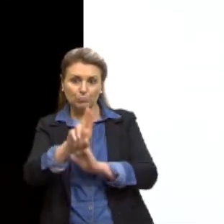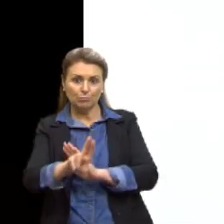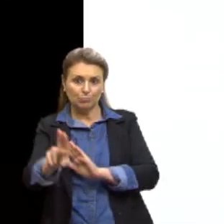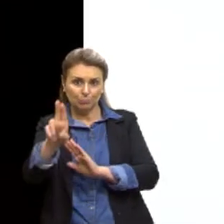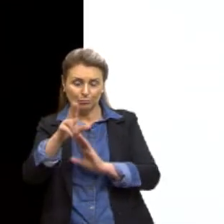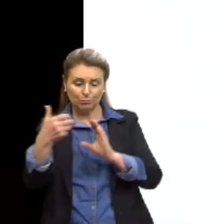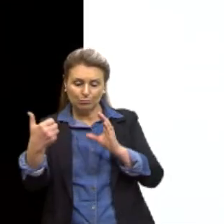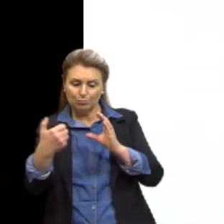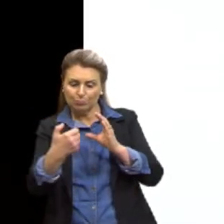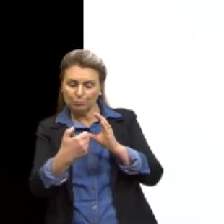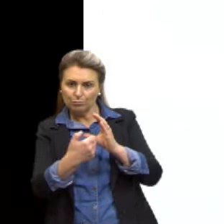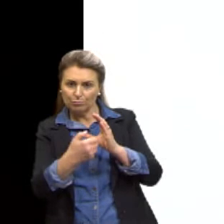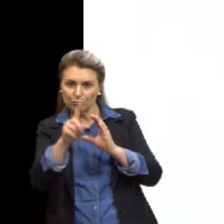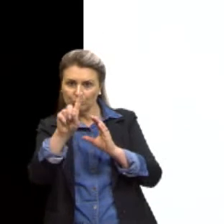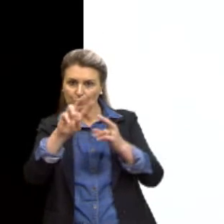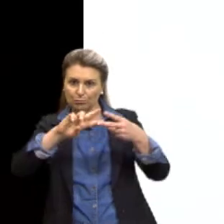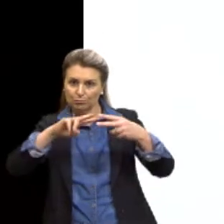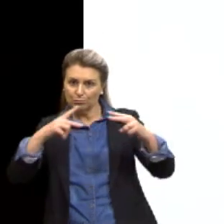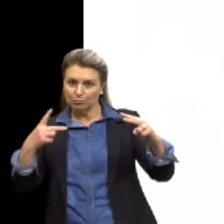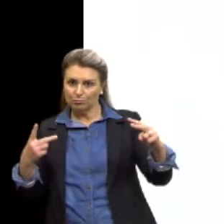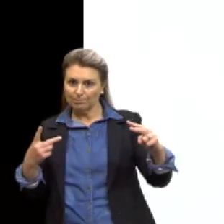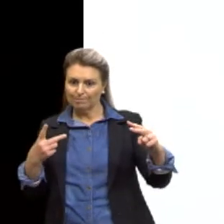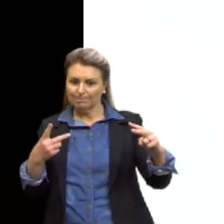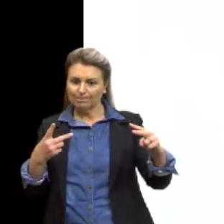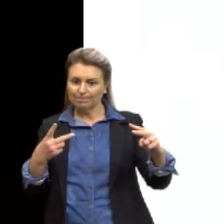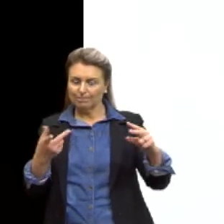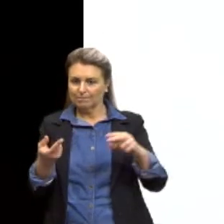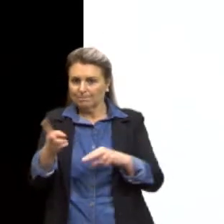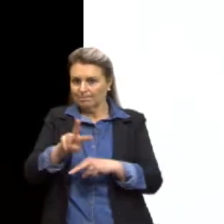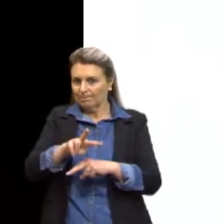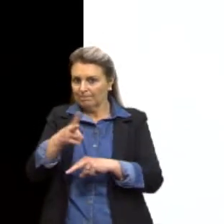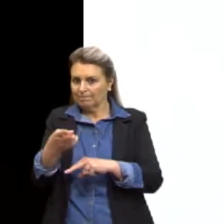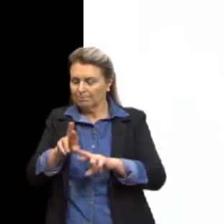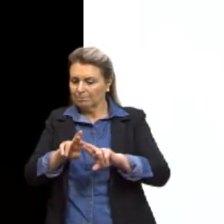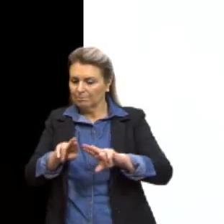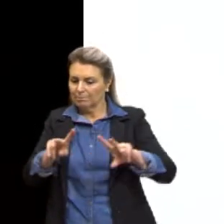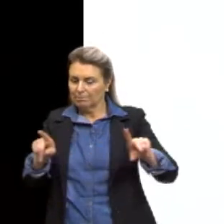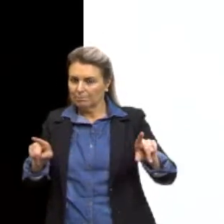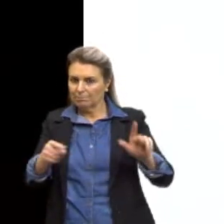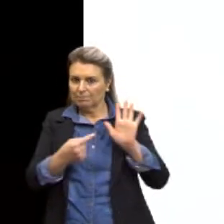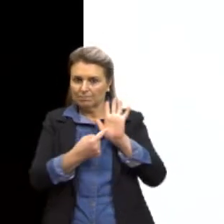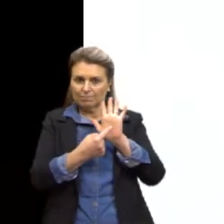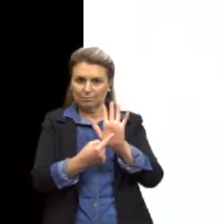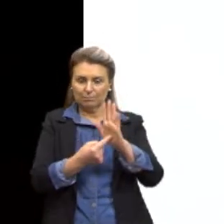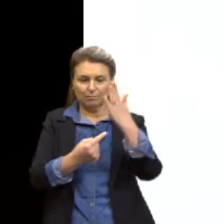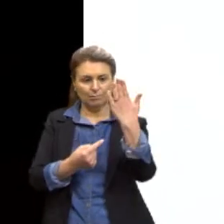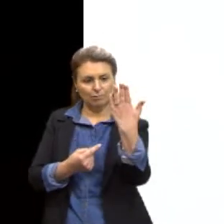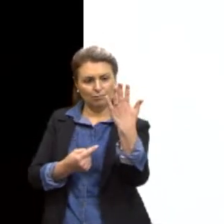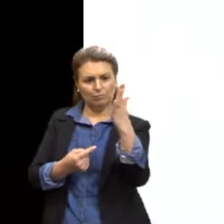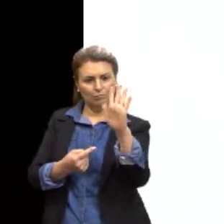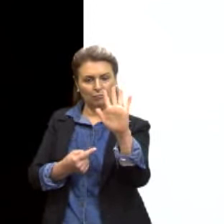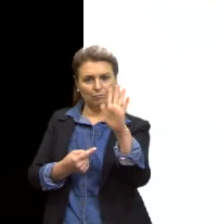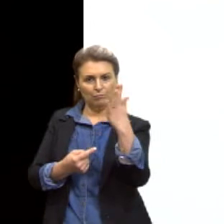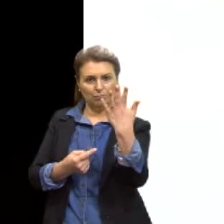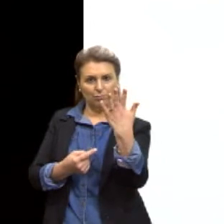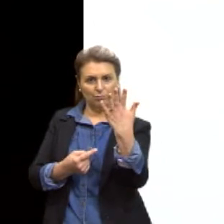um gene antissentido, que é a imagem espelho do gene natural.